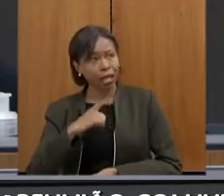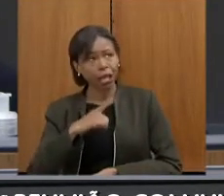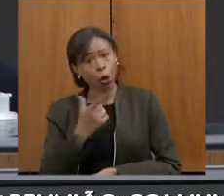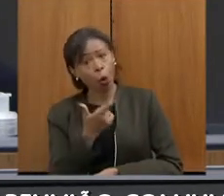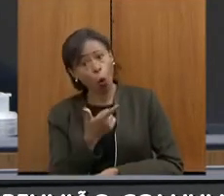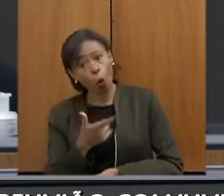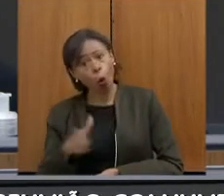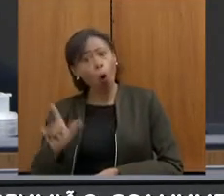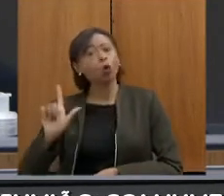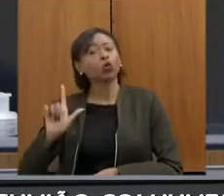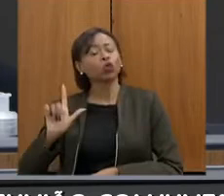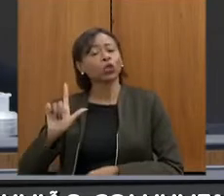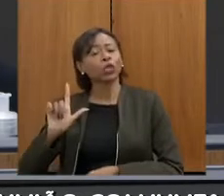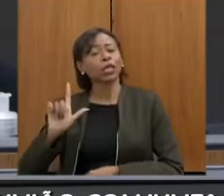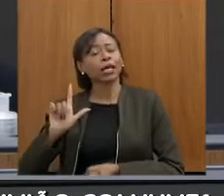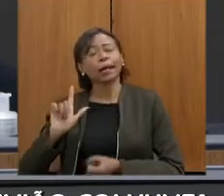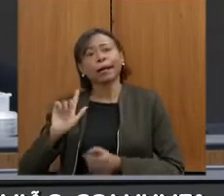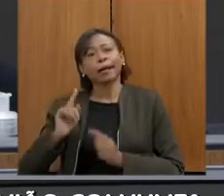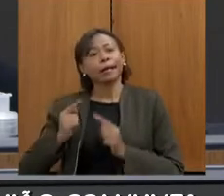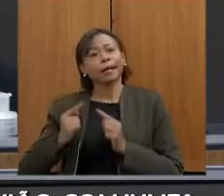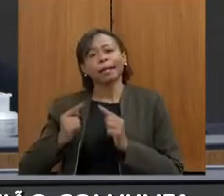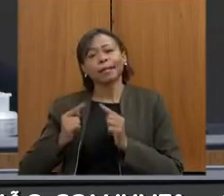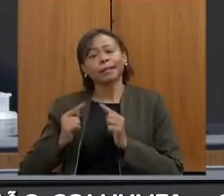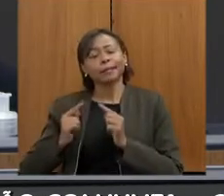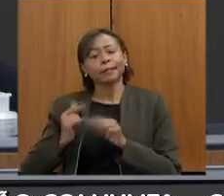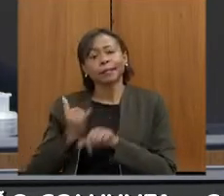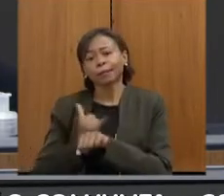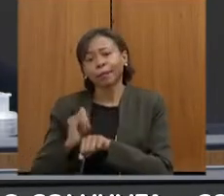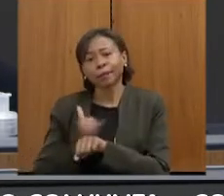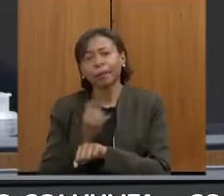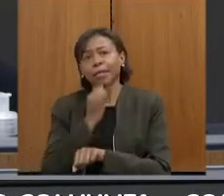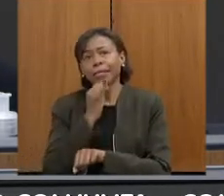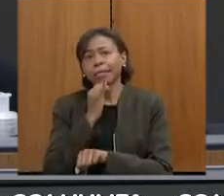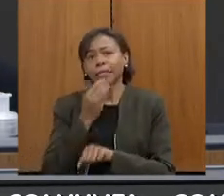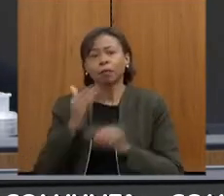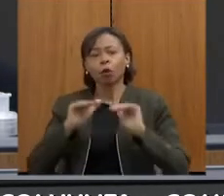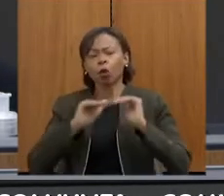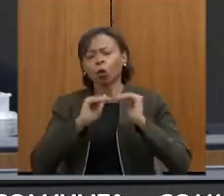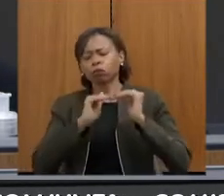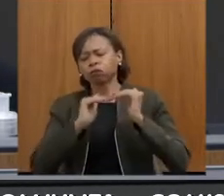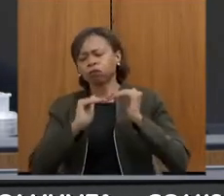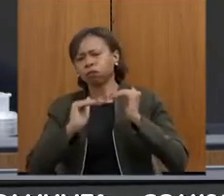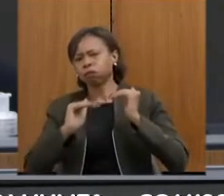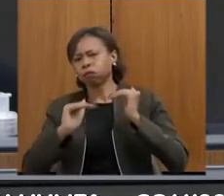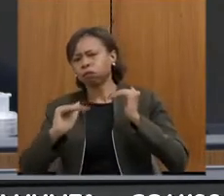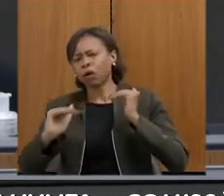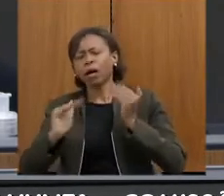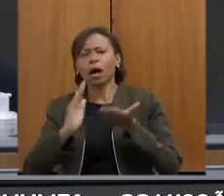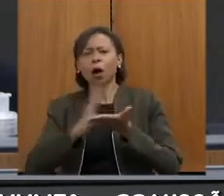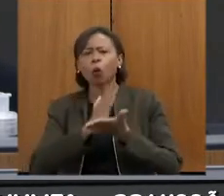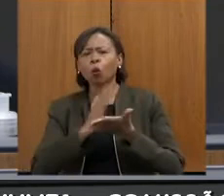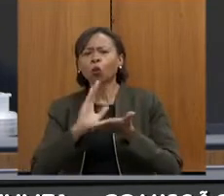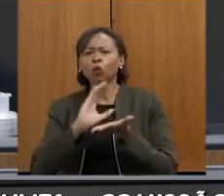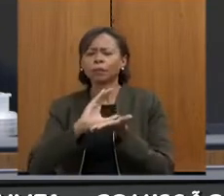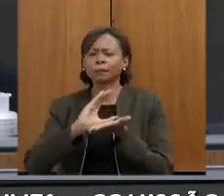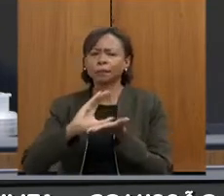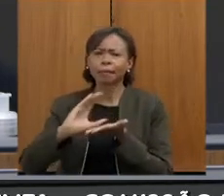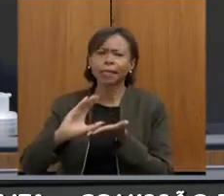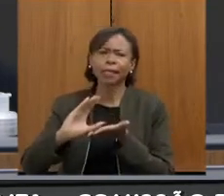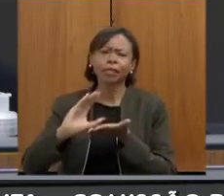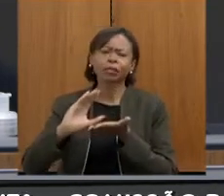de congelamento de alguns investimentos, de desestatização,